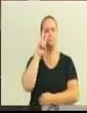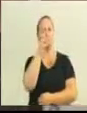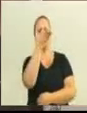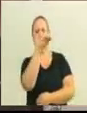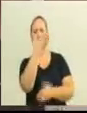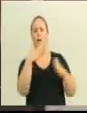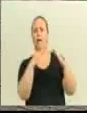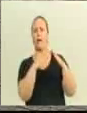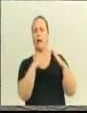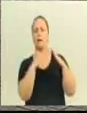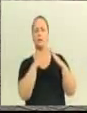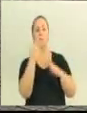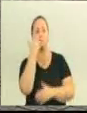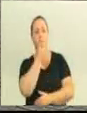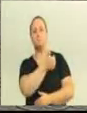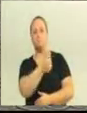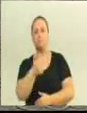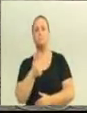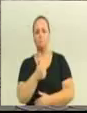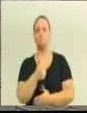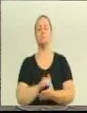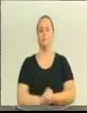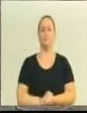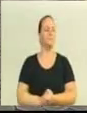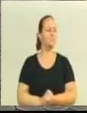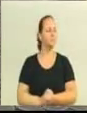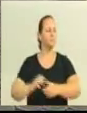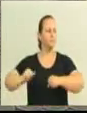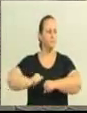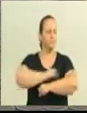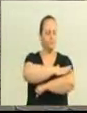a qualidade do calçamento,